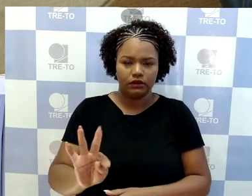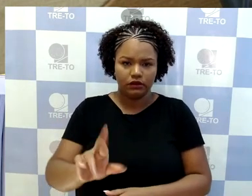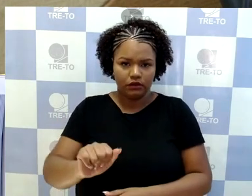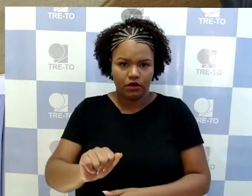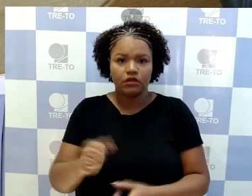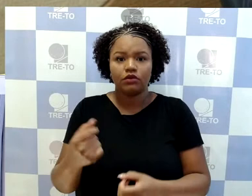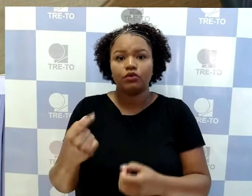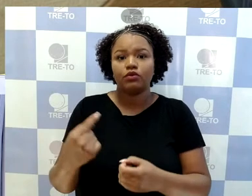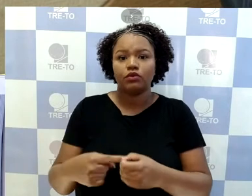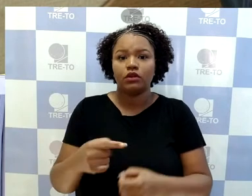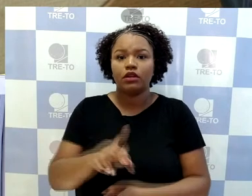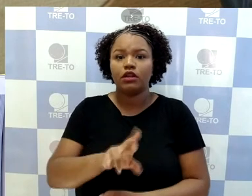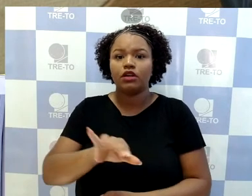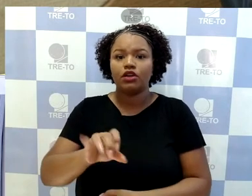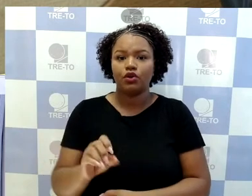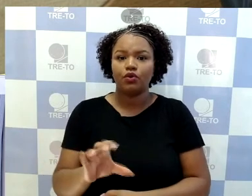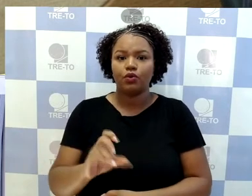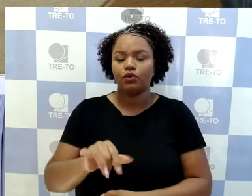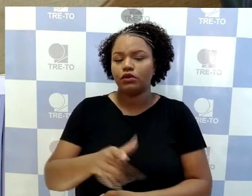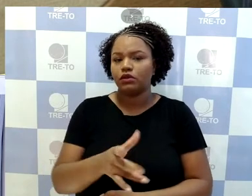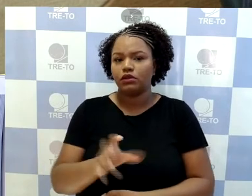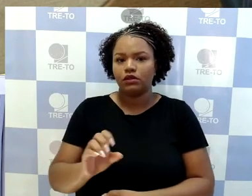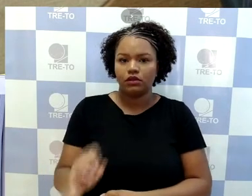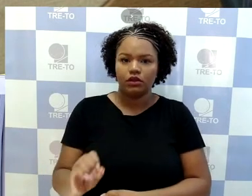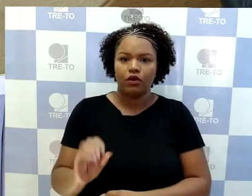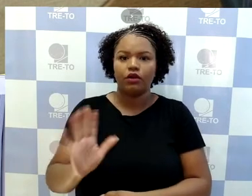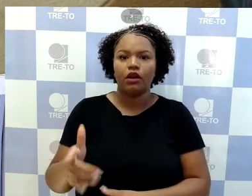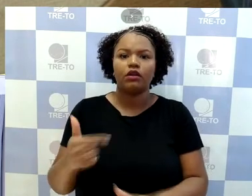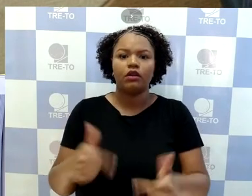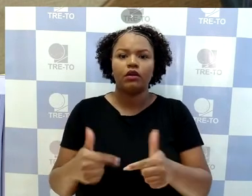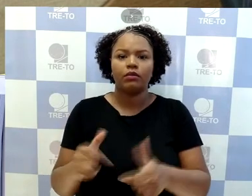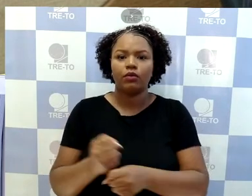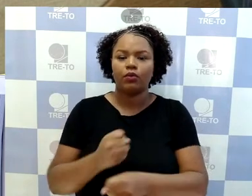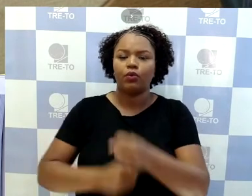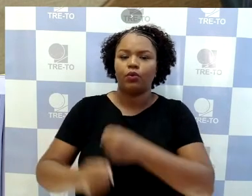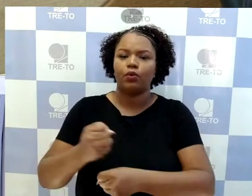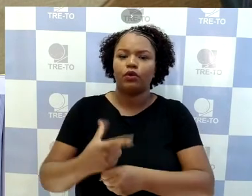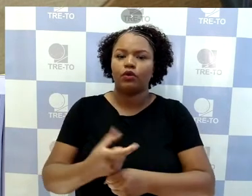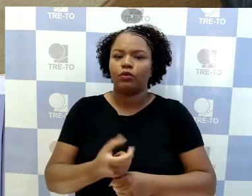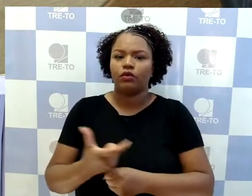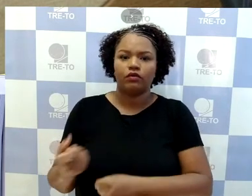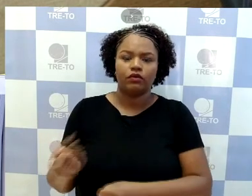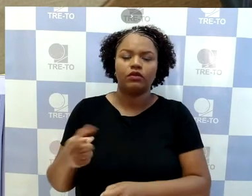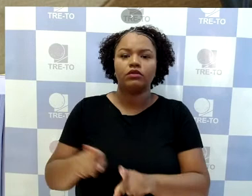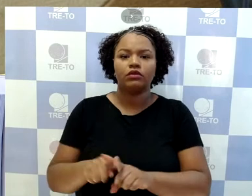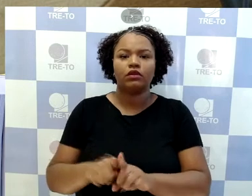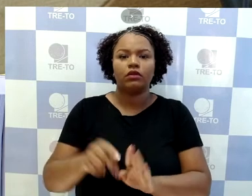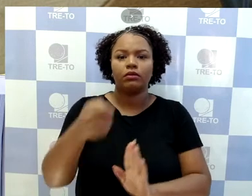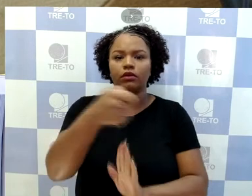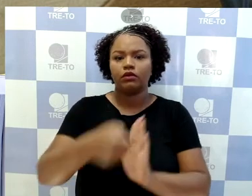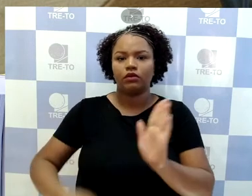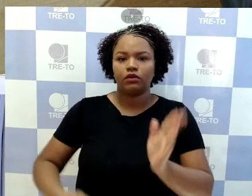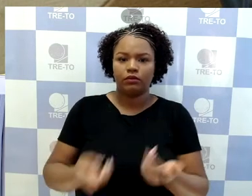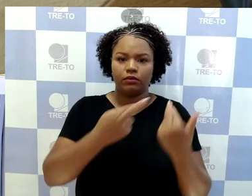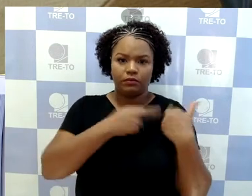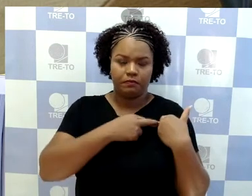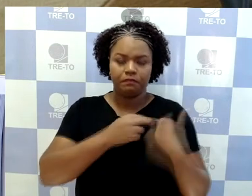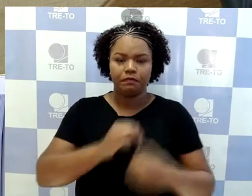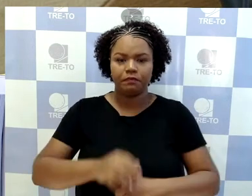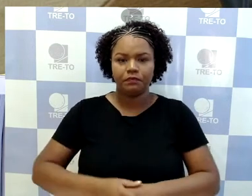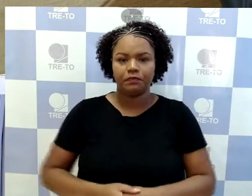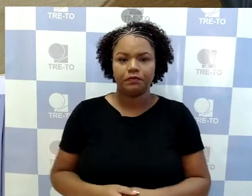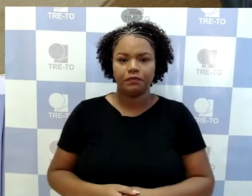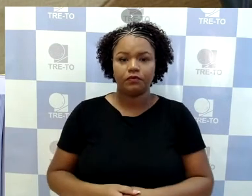relativo ao exercício financeiro de 2020, nos termos do voto do relator. Próximo item, item 4 da